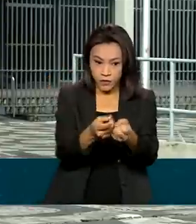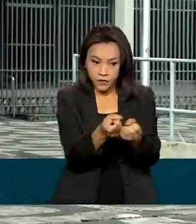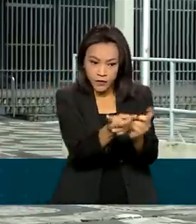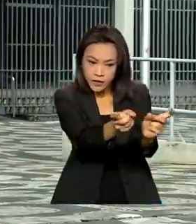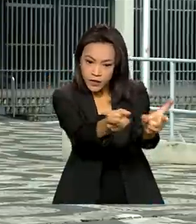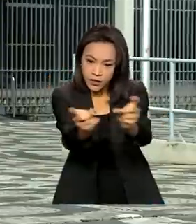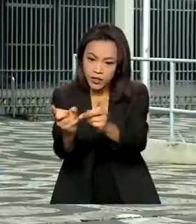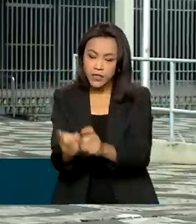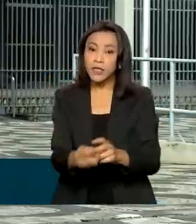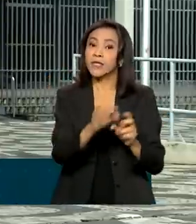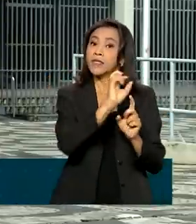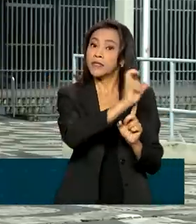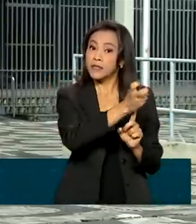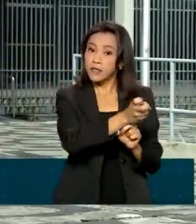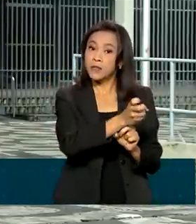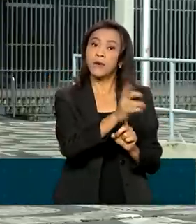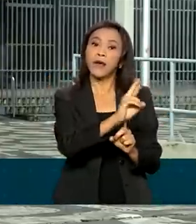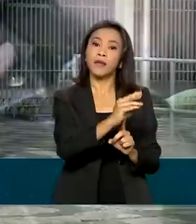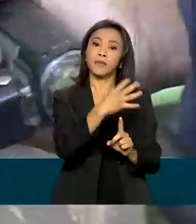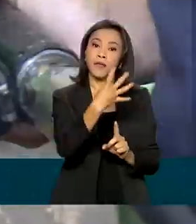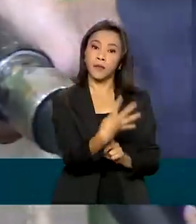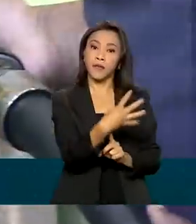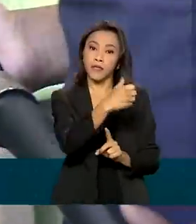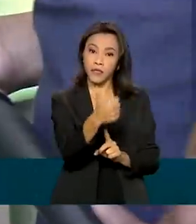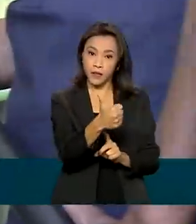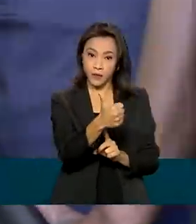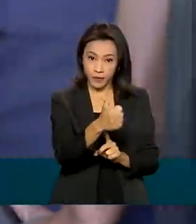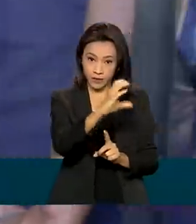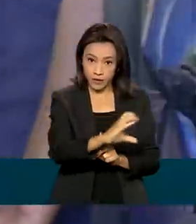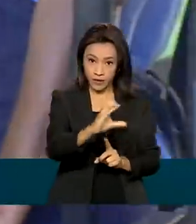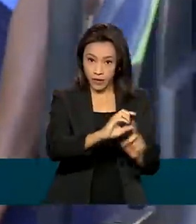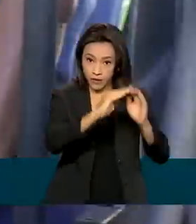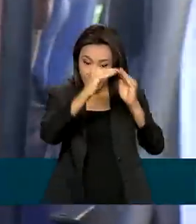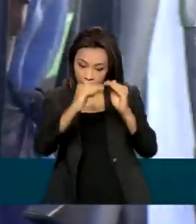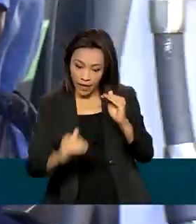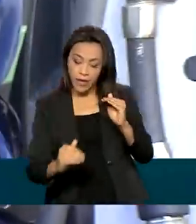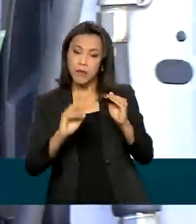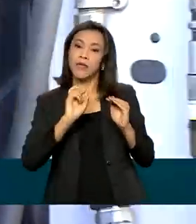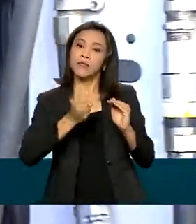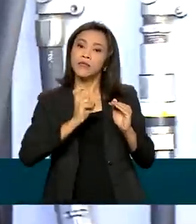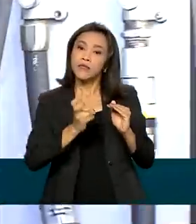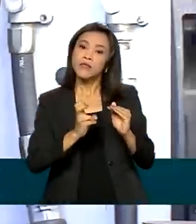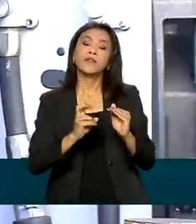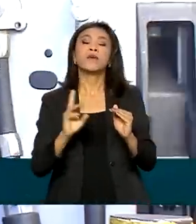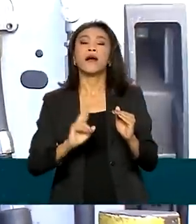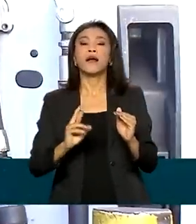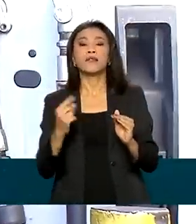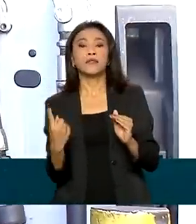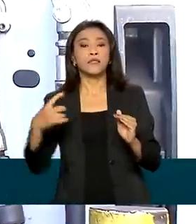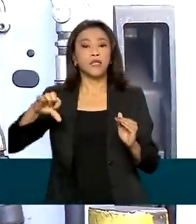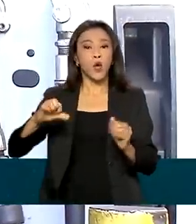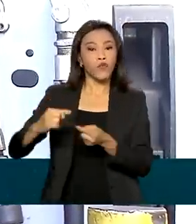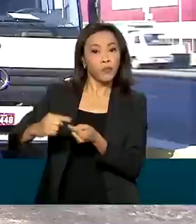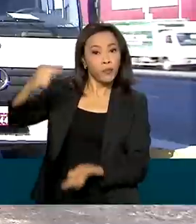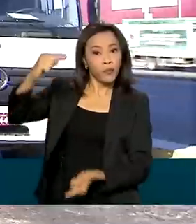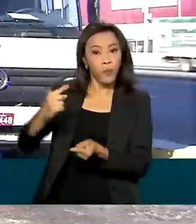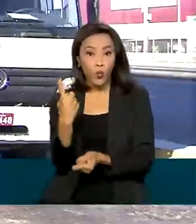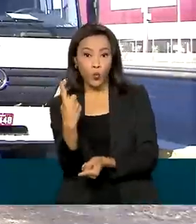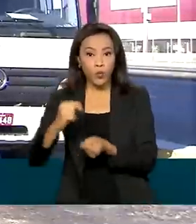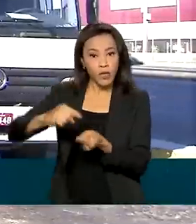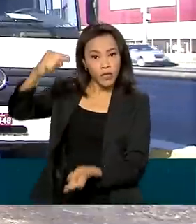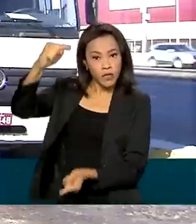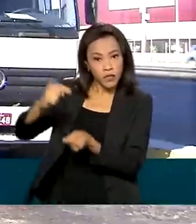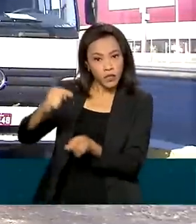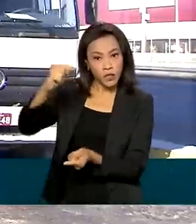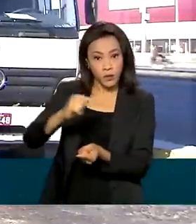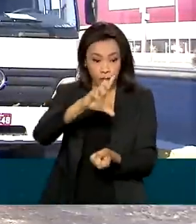passa de R$,41 por litro para R$,19 por litro. Uma redução de R$ 0